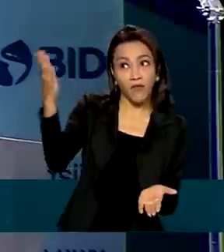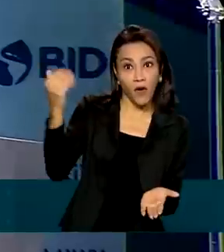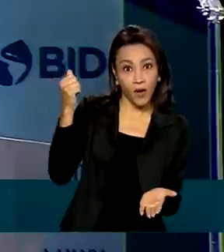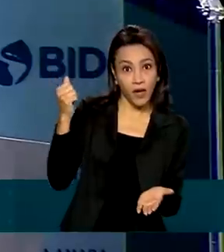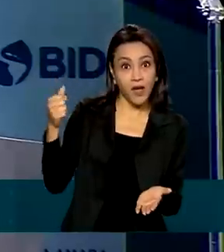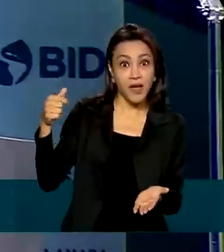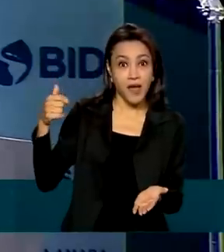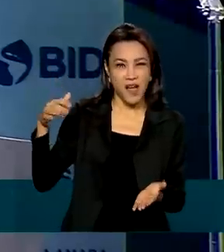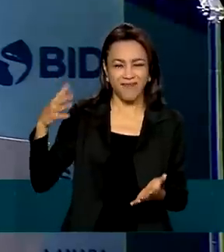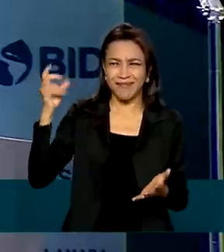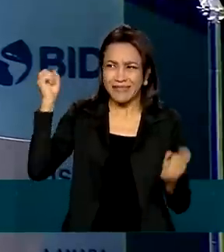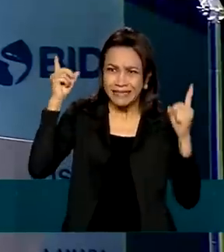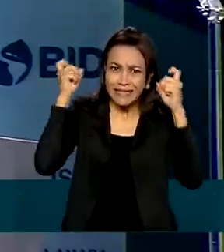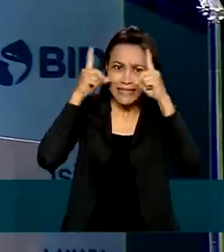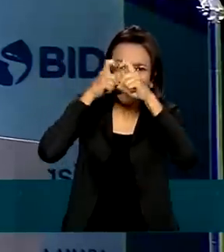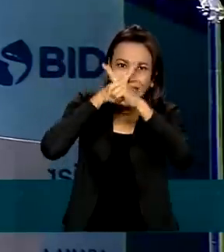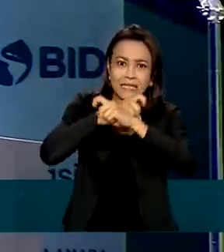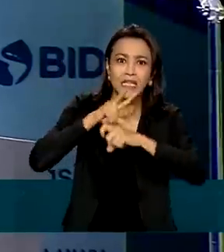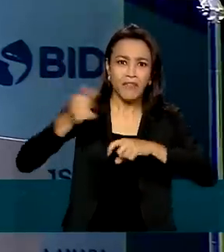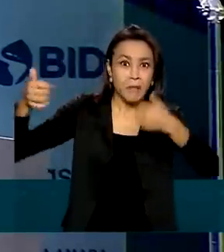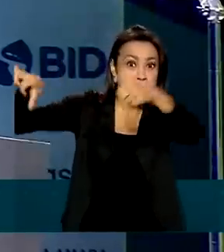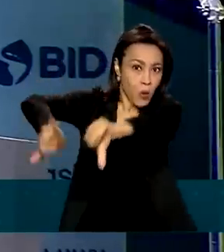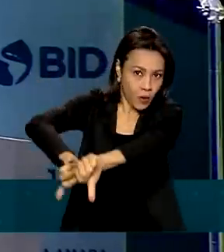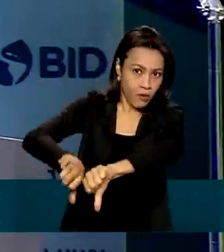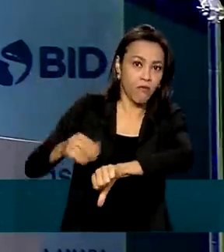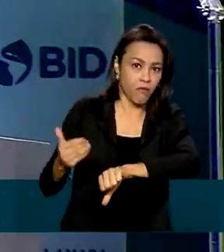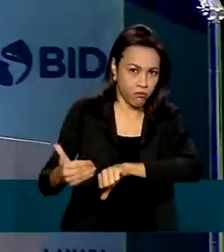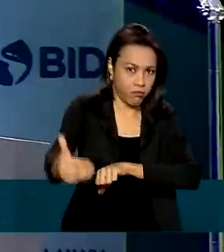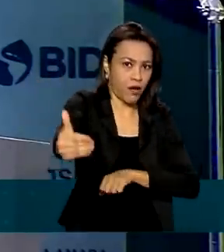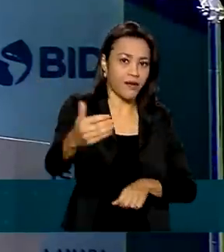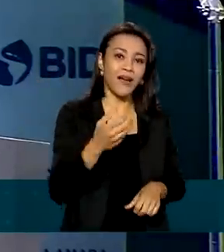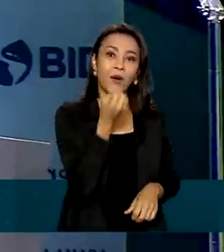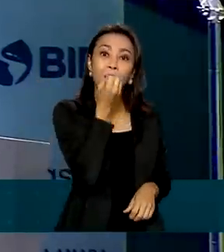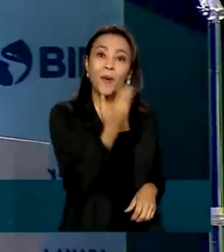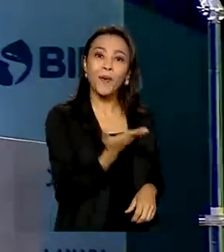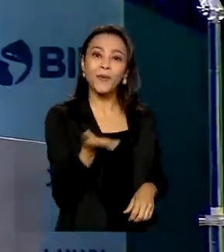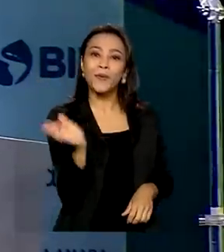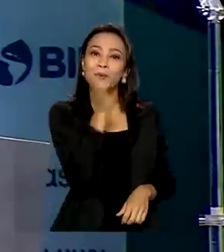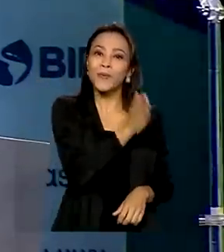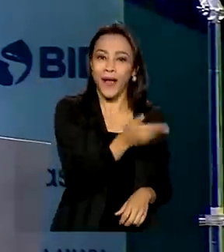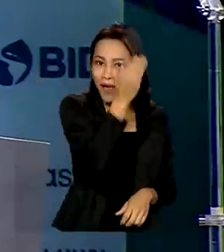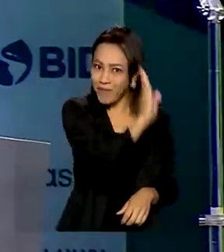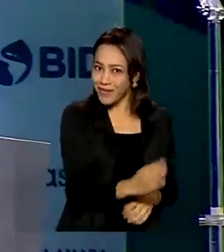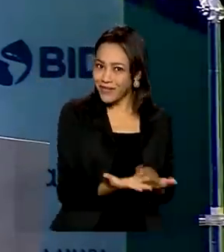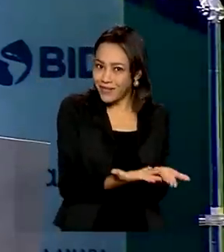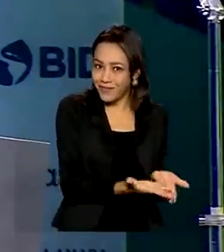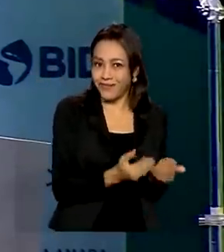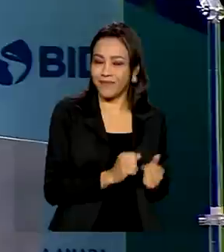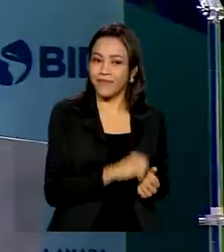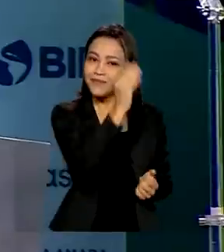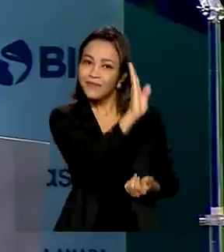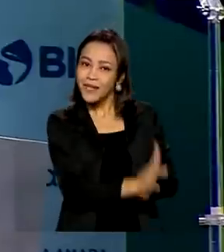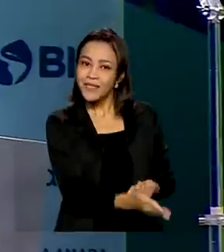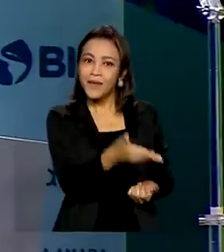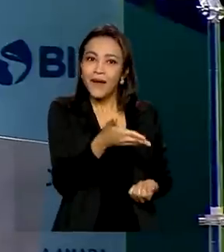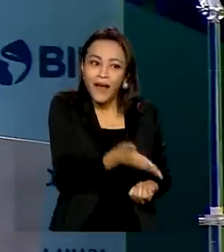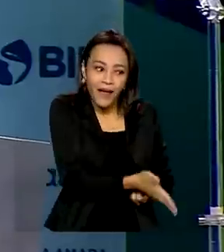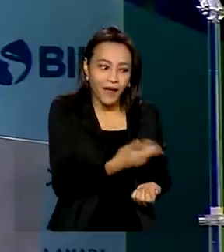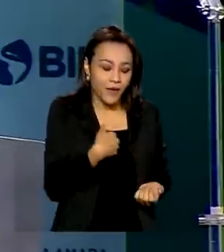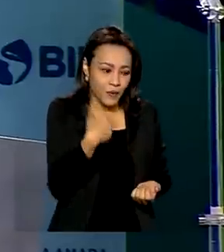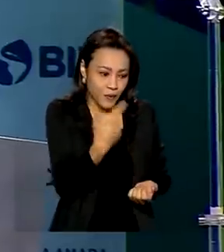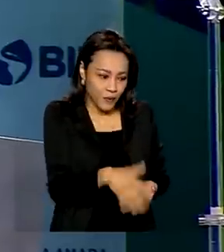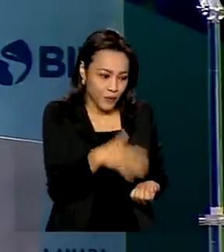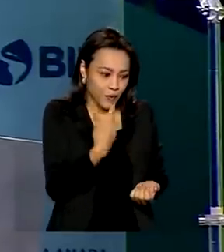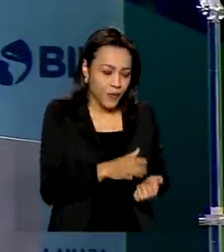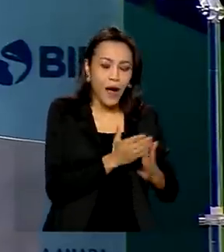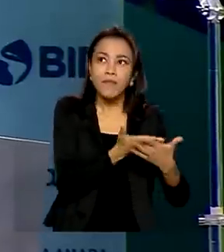vai piorar. Agora vamos para lado bom, que é o Brasil. O Brasil é a maior fronteira de investimentos